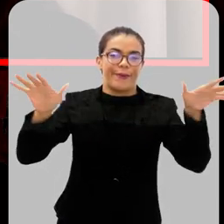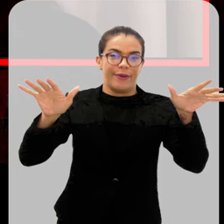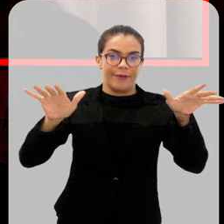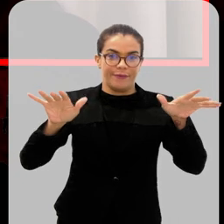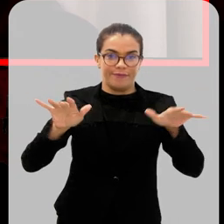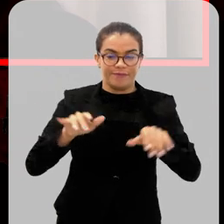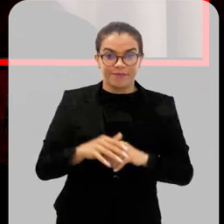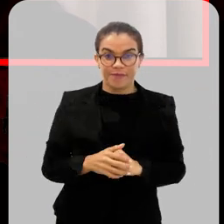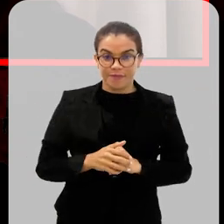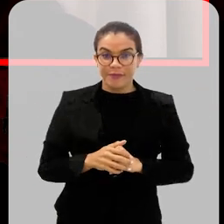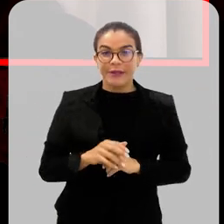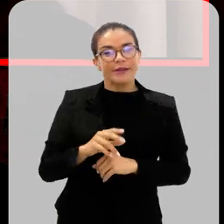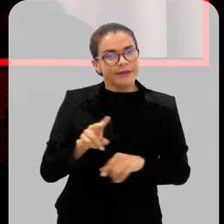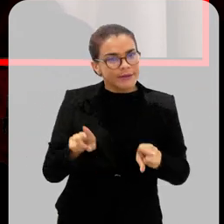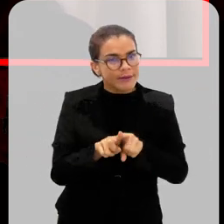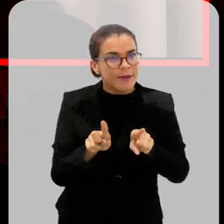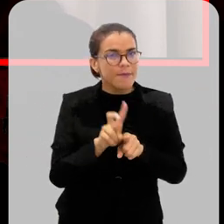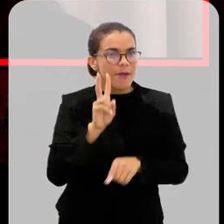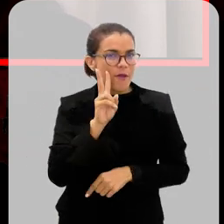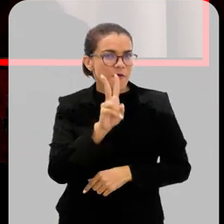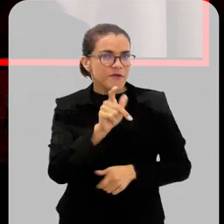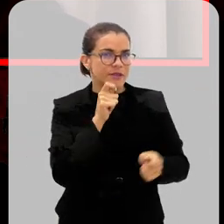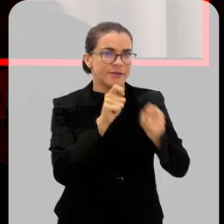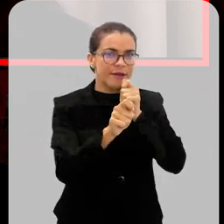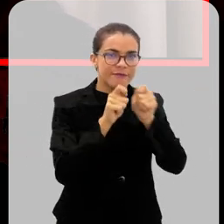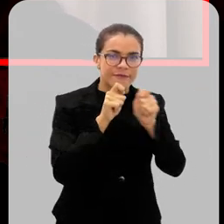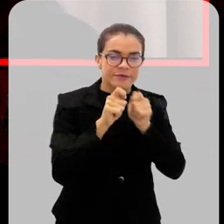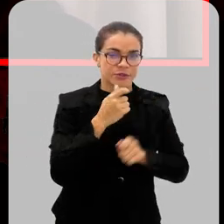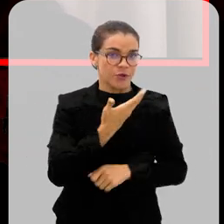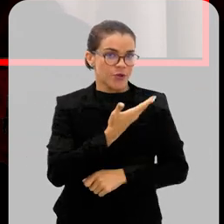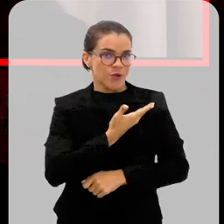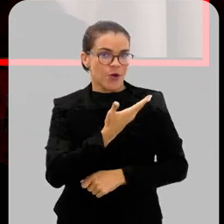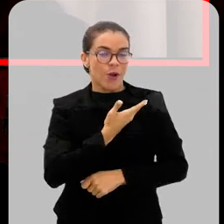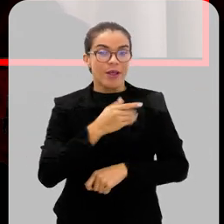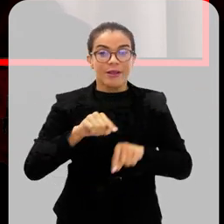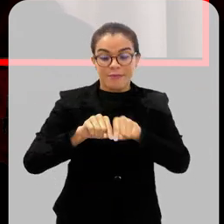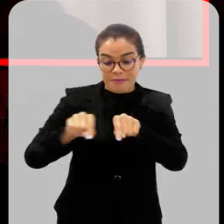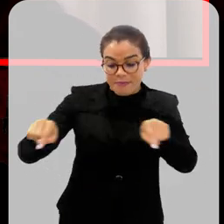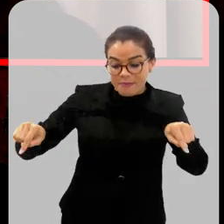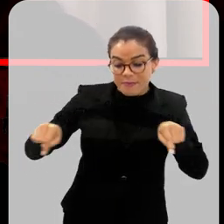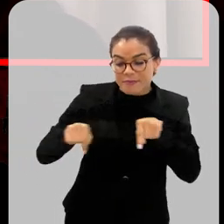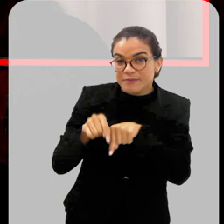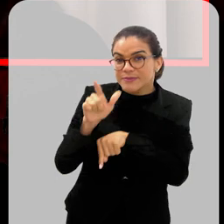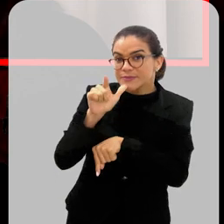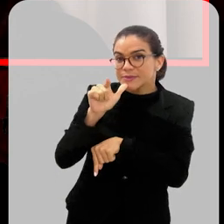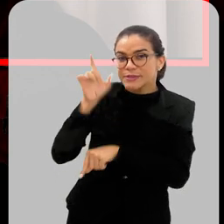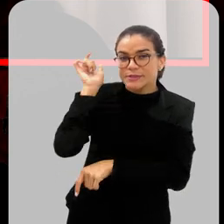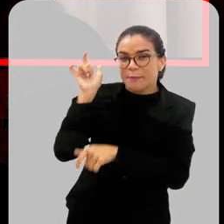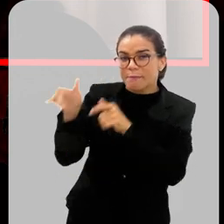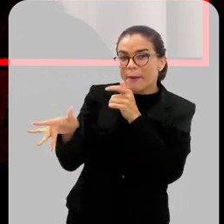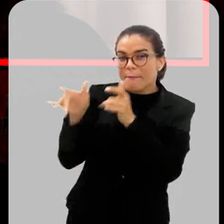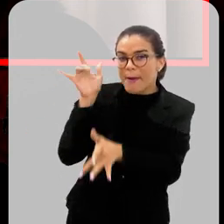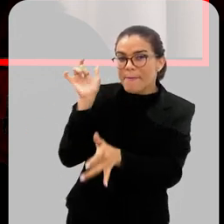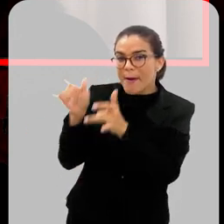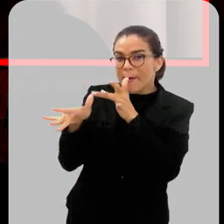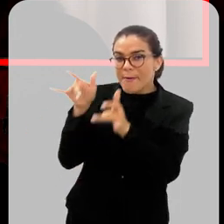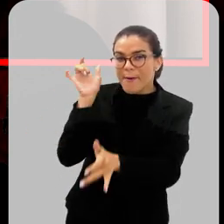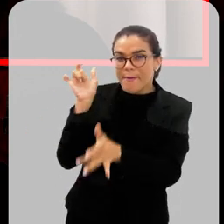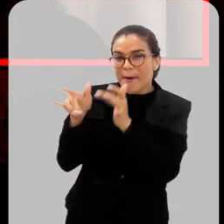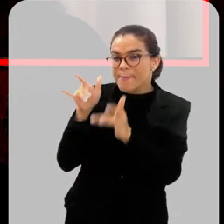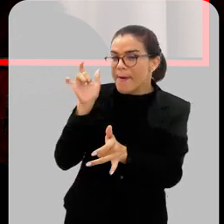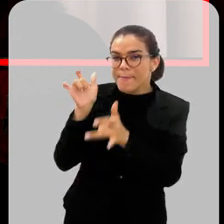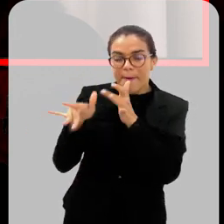Recentemente também vi matérias aí de colegas que piscinas abandonadas é